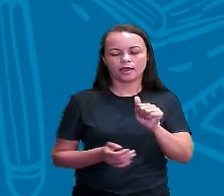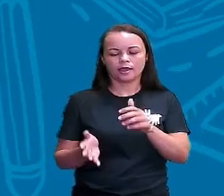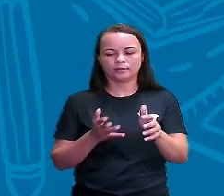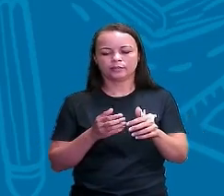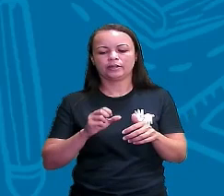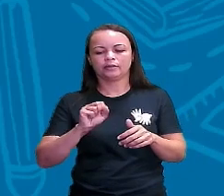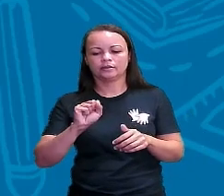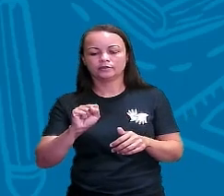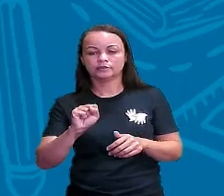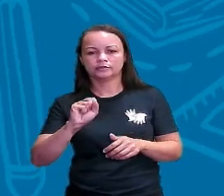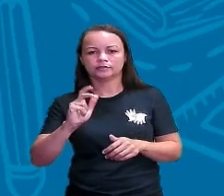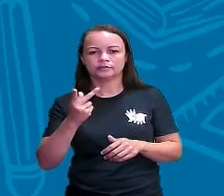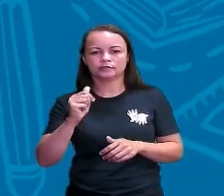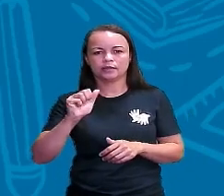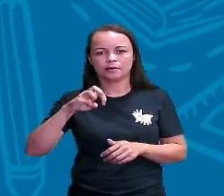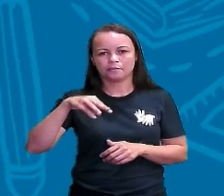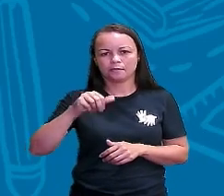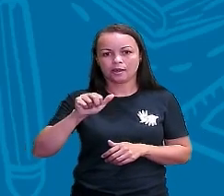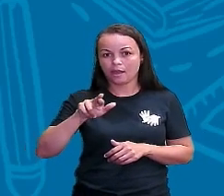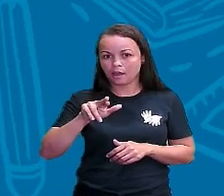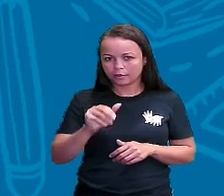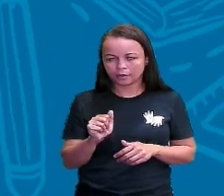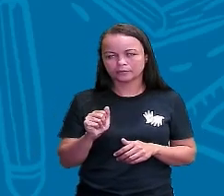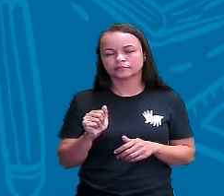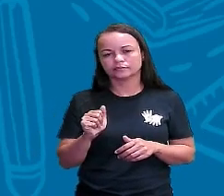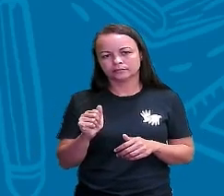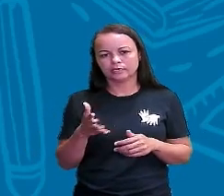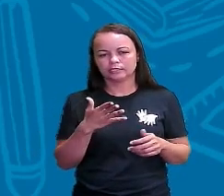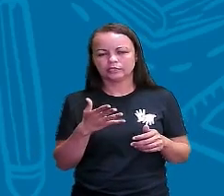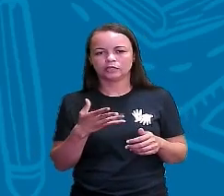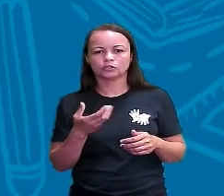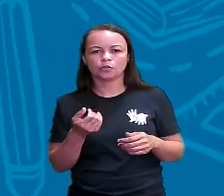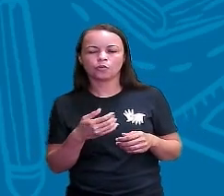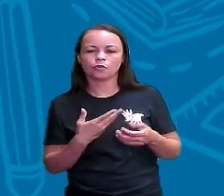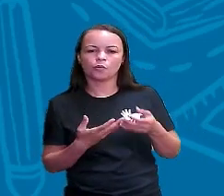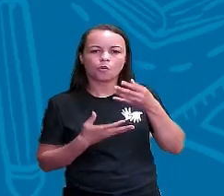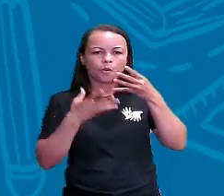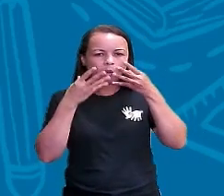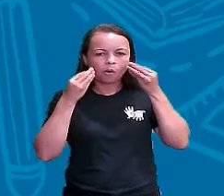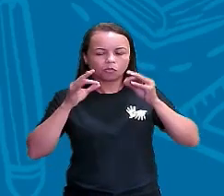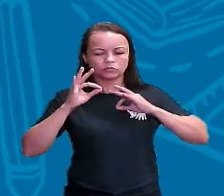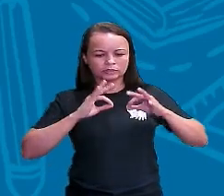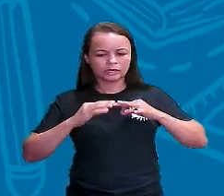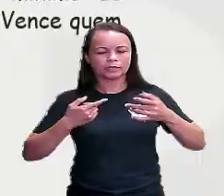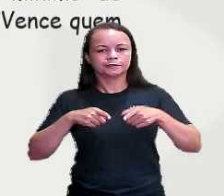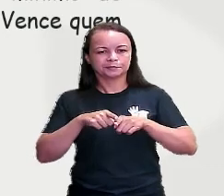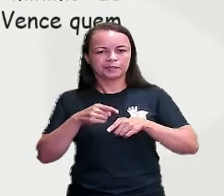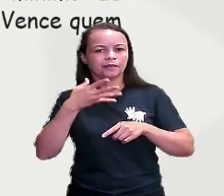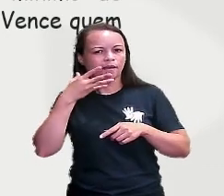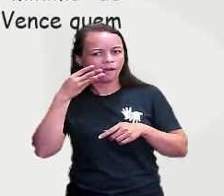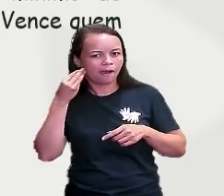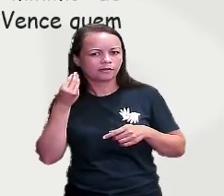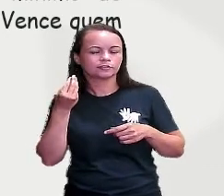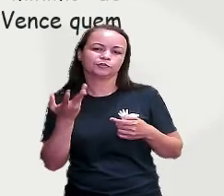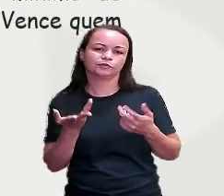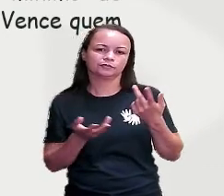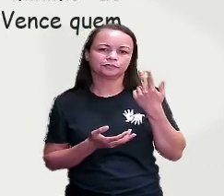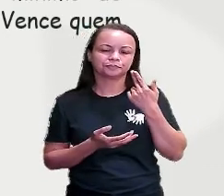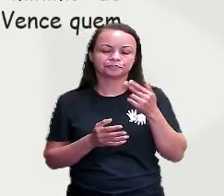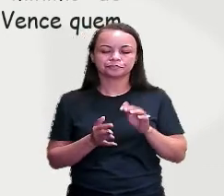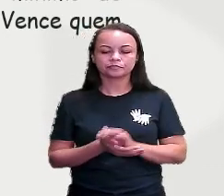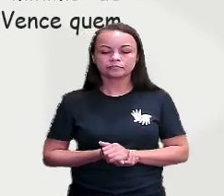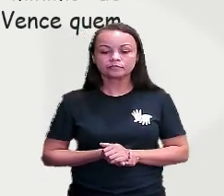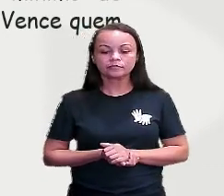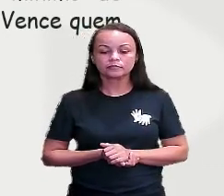e gato, né? E aí, gente, eu trouxe aqui pra vocês continuarem praticando um joguinho, não sei se vocês conhecem.